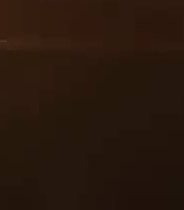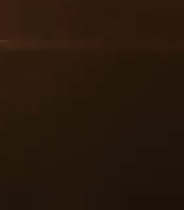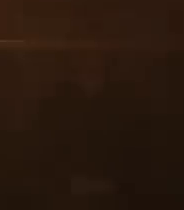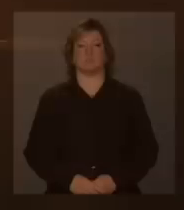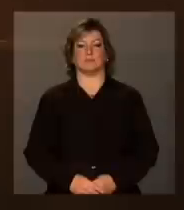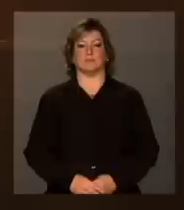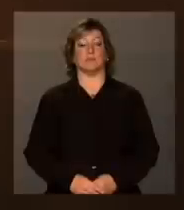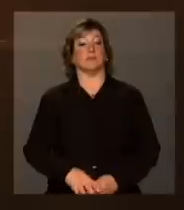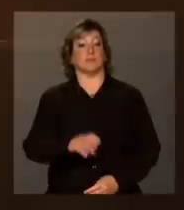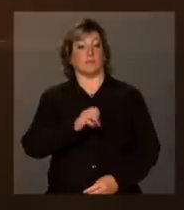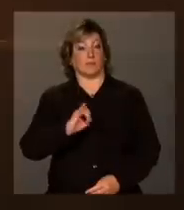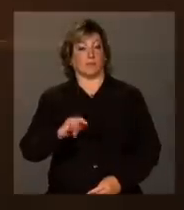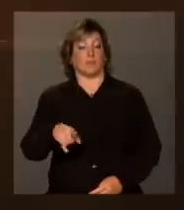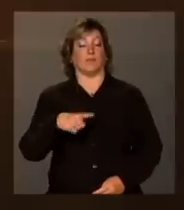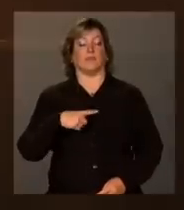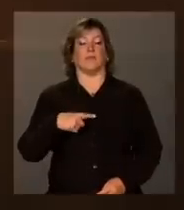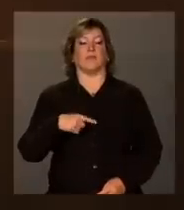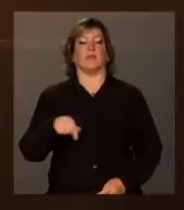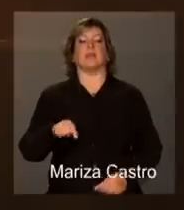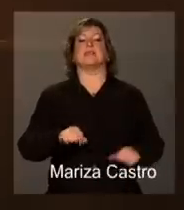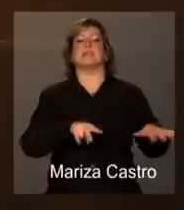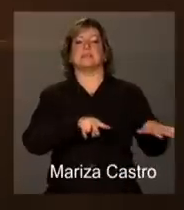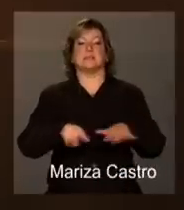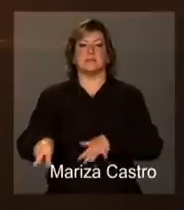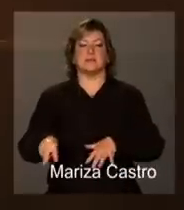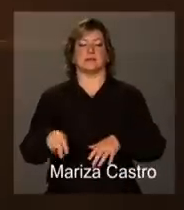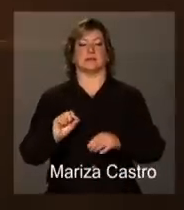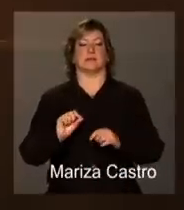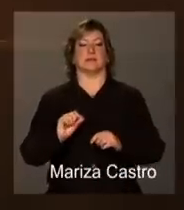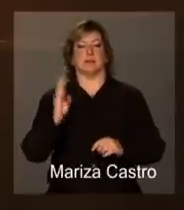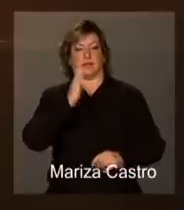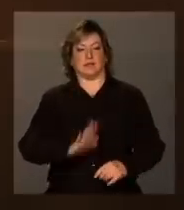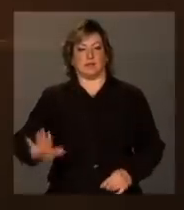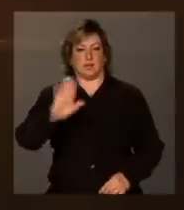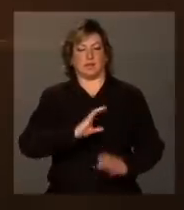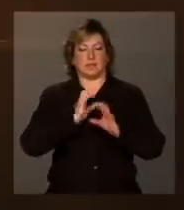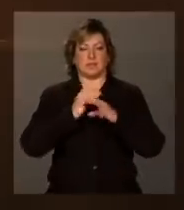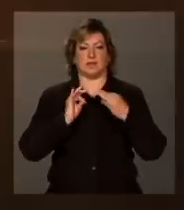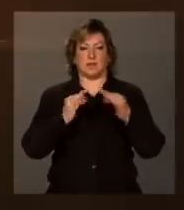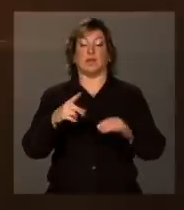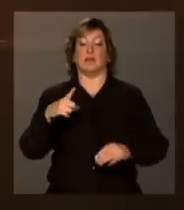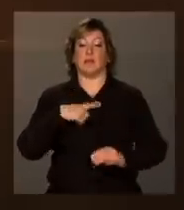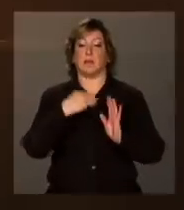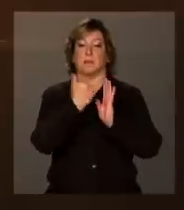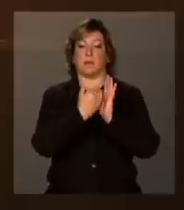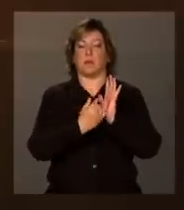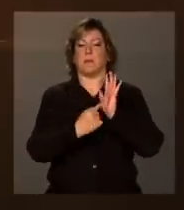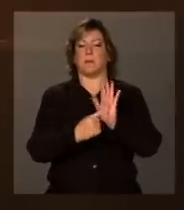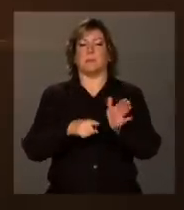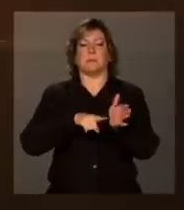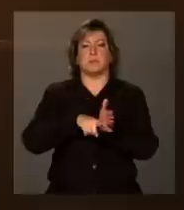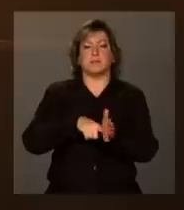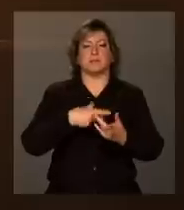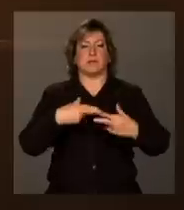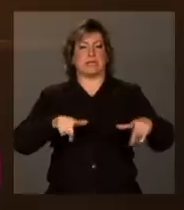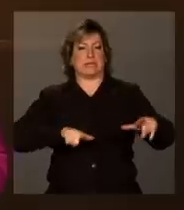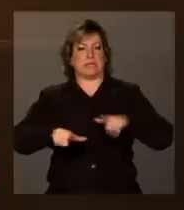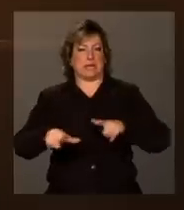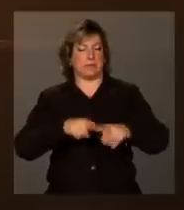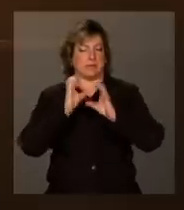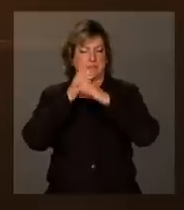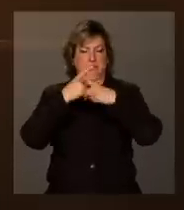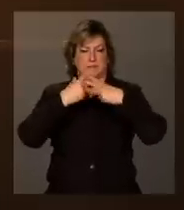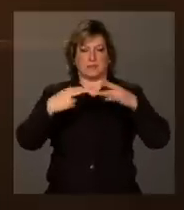Olá, a Semana Nacional de Ciência e Tecnologia tem na programação apresentação de pesquisas, trabalhos científicos,